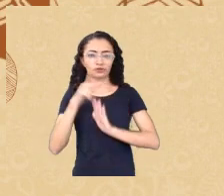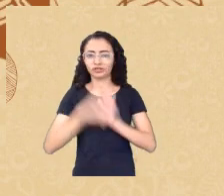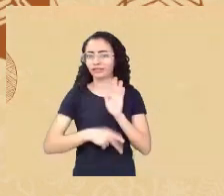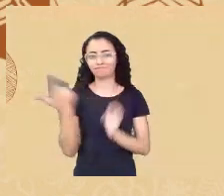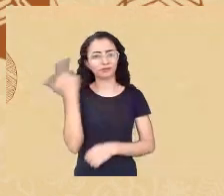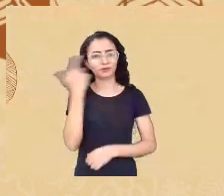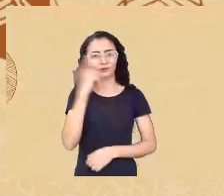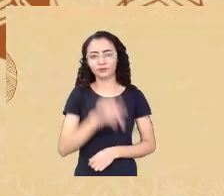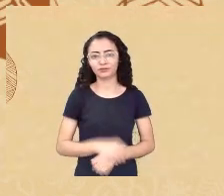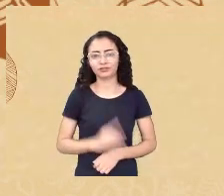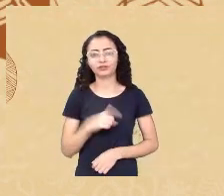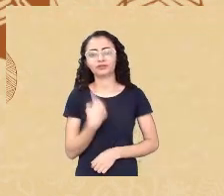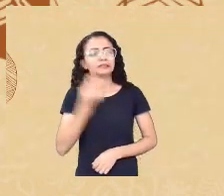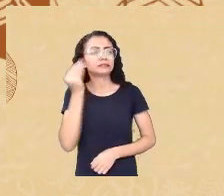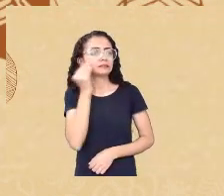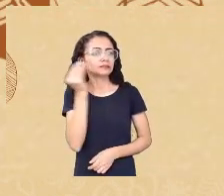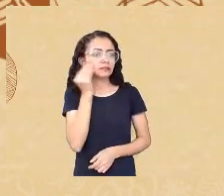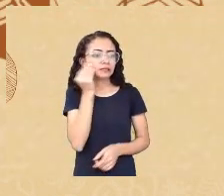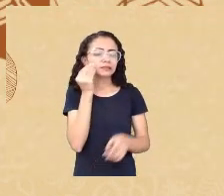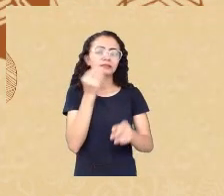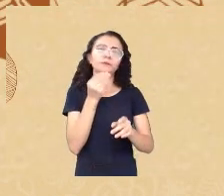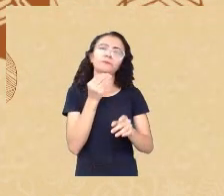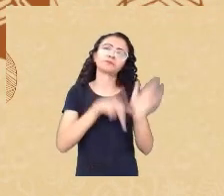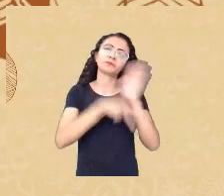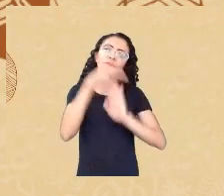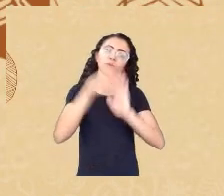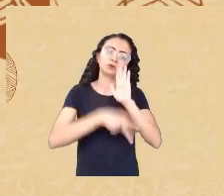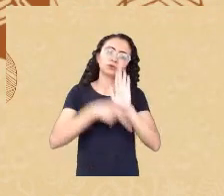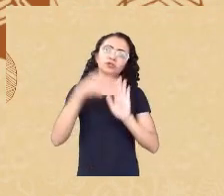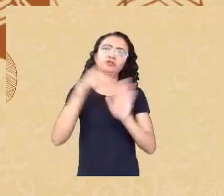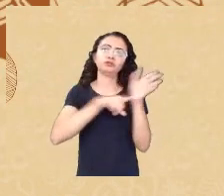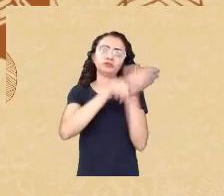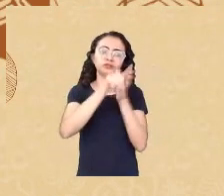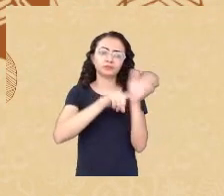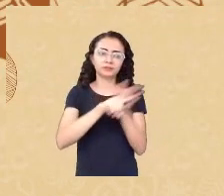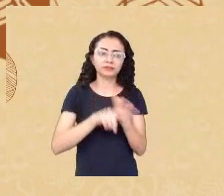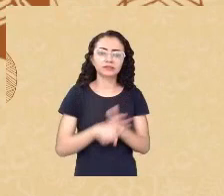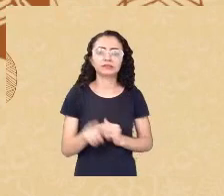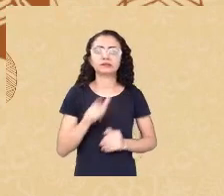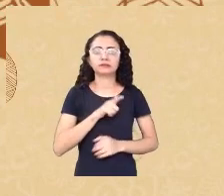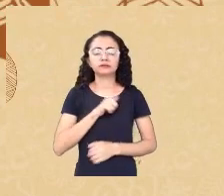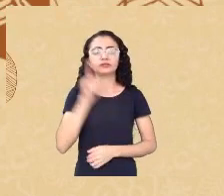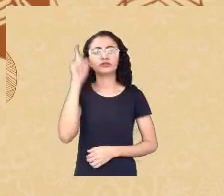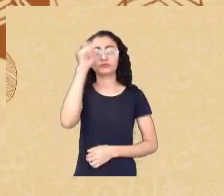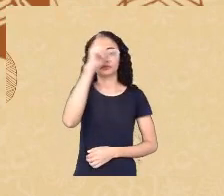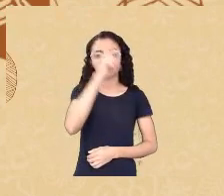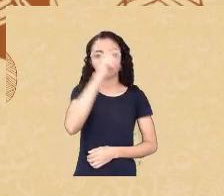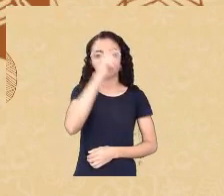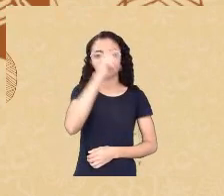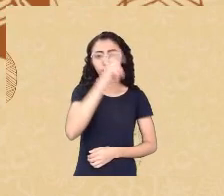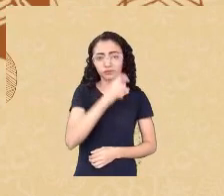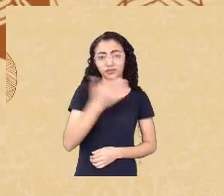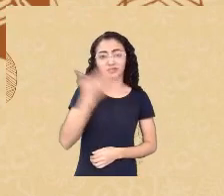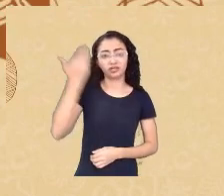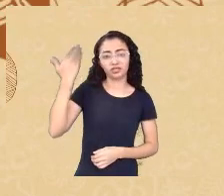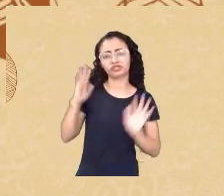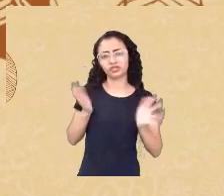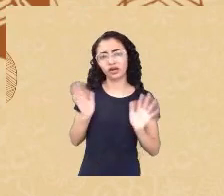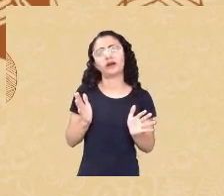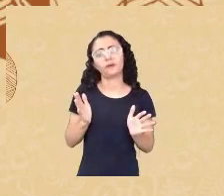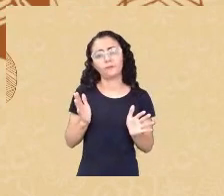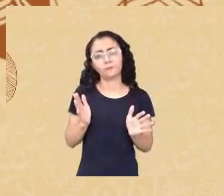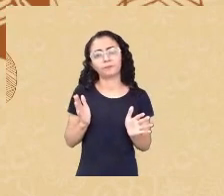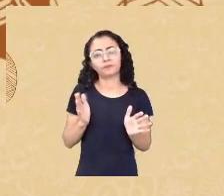projetos de pesquisa agendas de pesquisa e nós temos muita dificuldade já era uma dificuldade que era a realidade da pesquisa